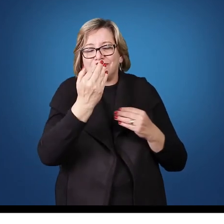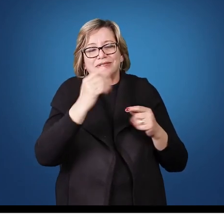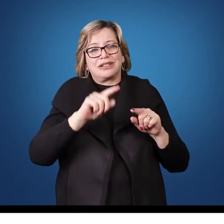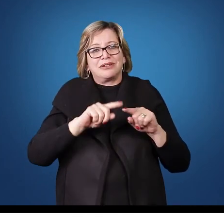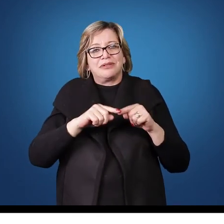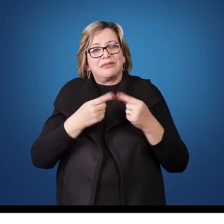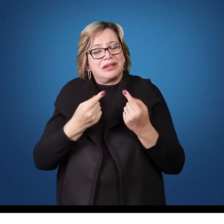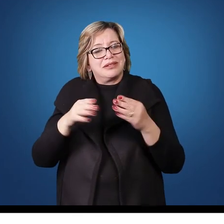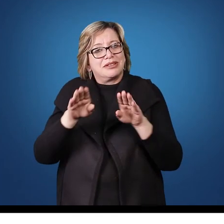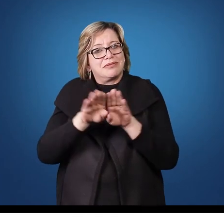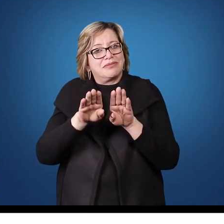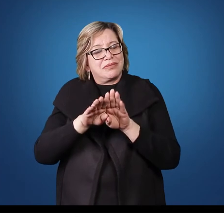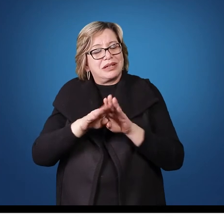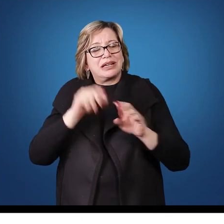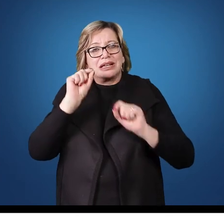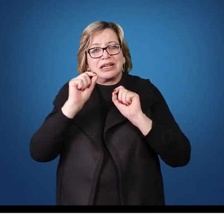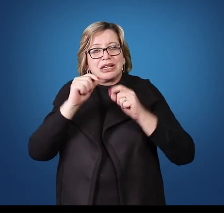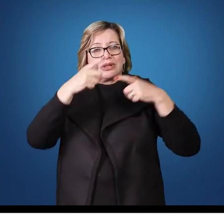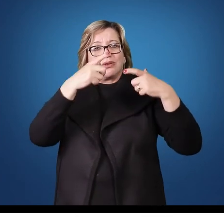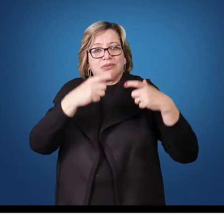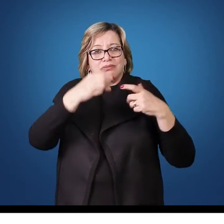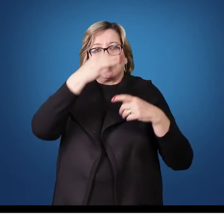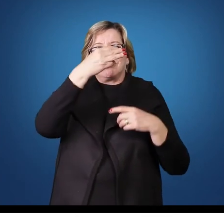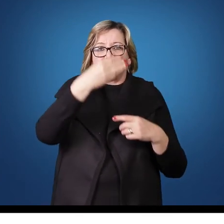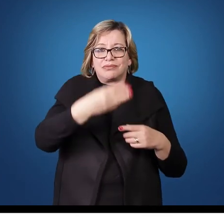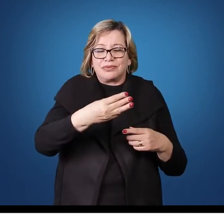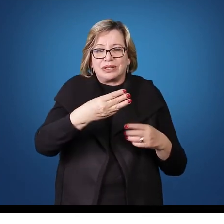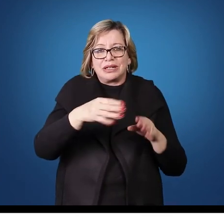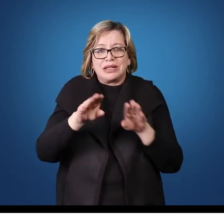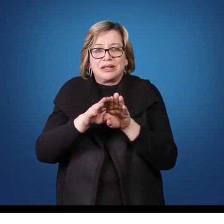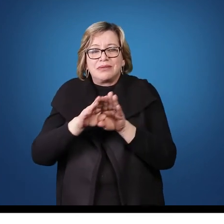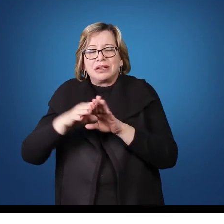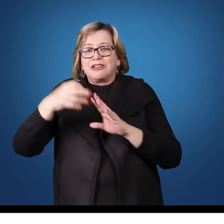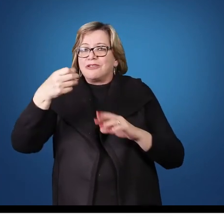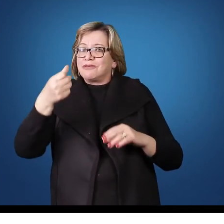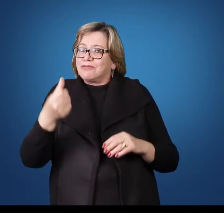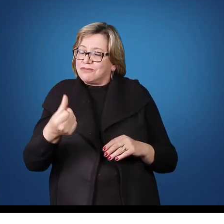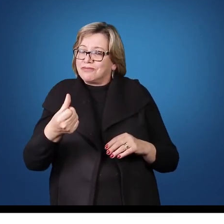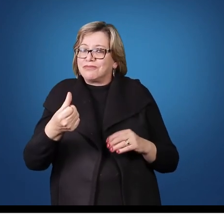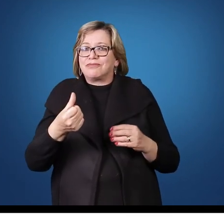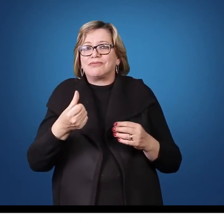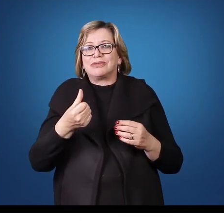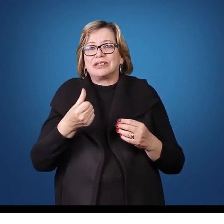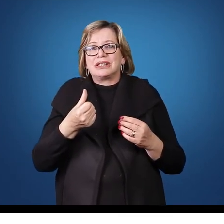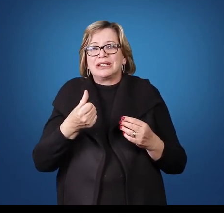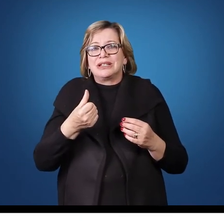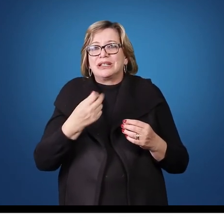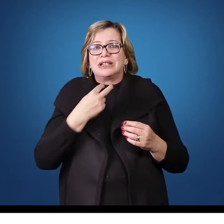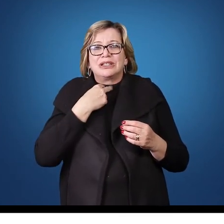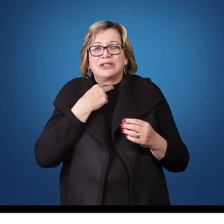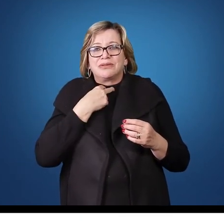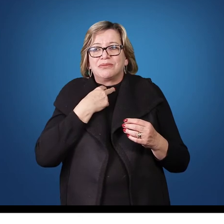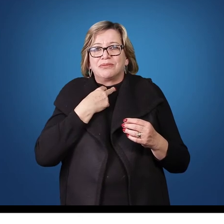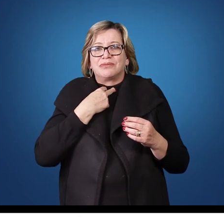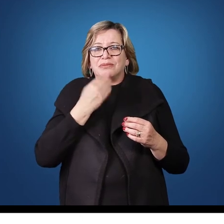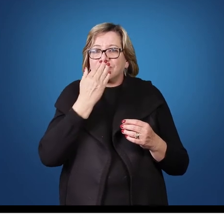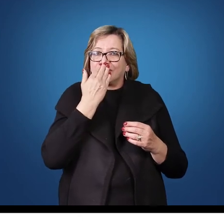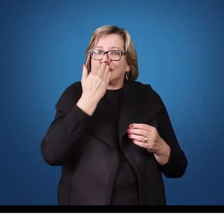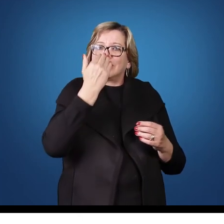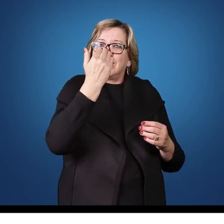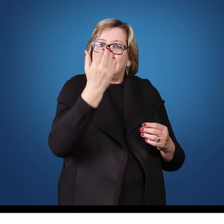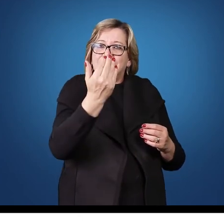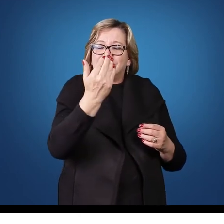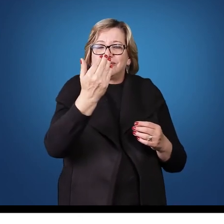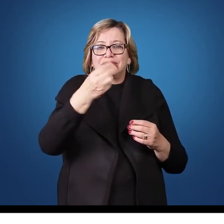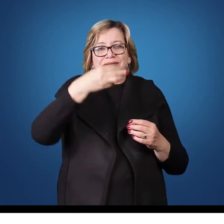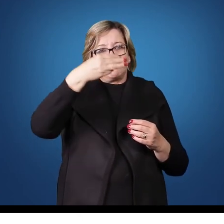forma, a jogadora da posição 3 e jogadora da posição 6, a jogadora da posição 6 não pode estar à frente da jogadora